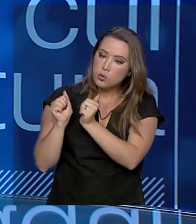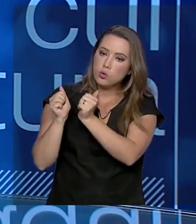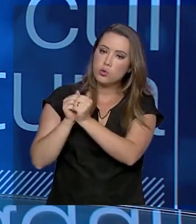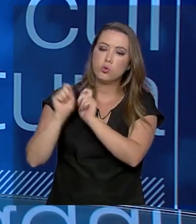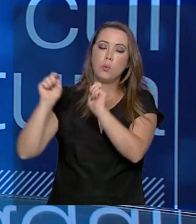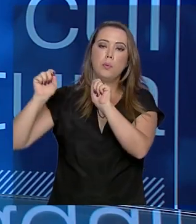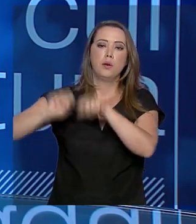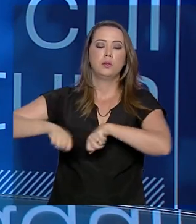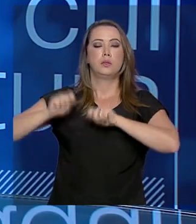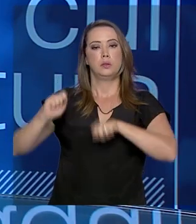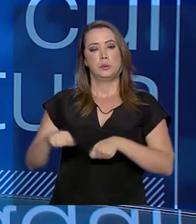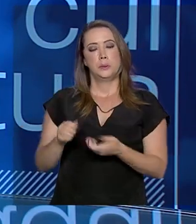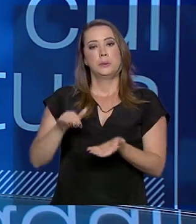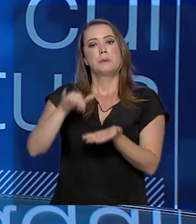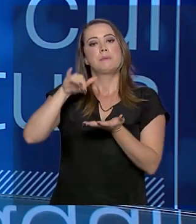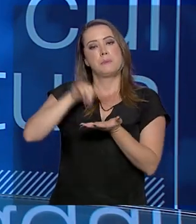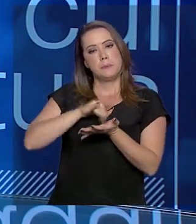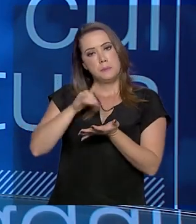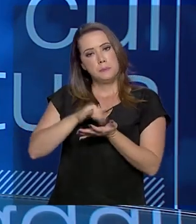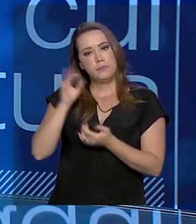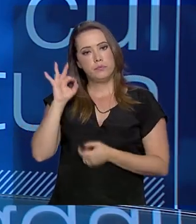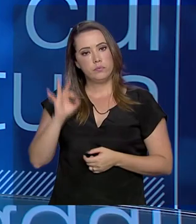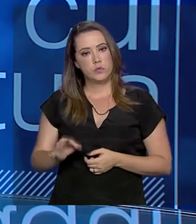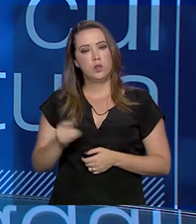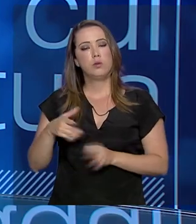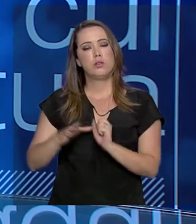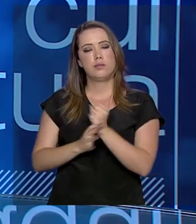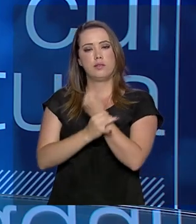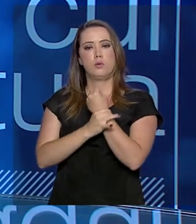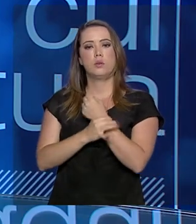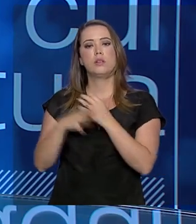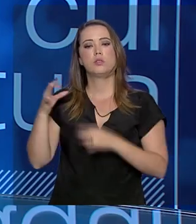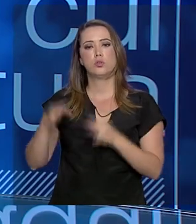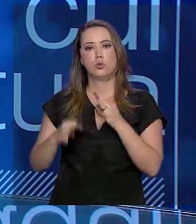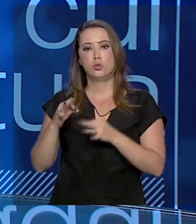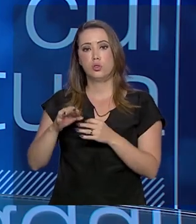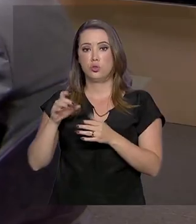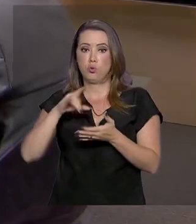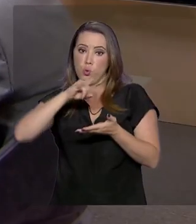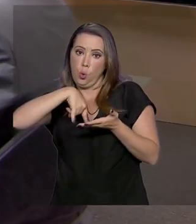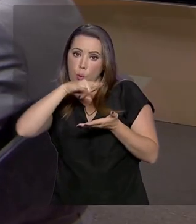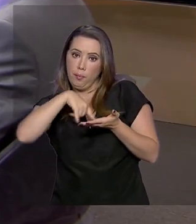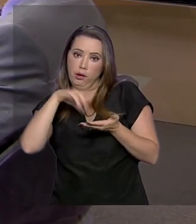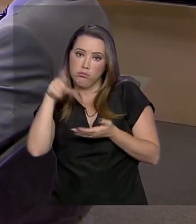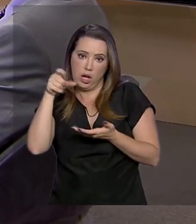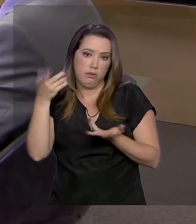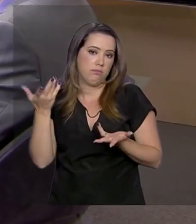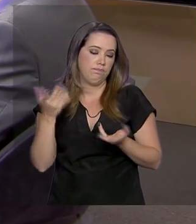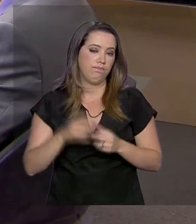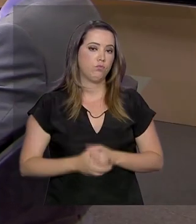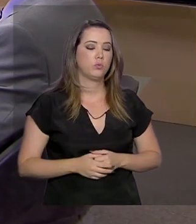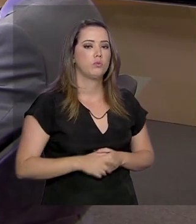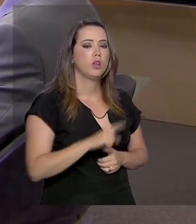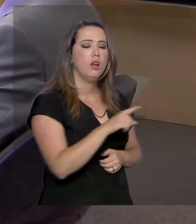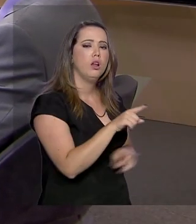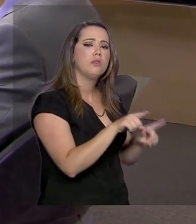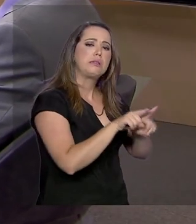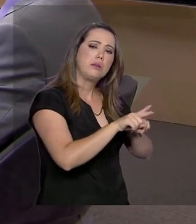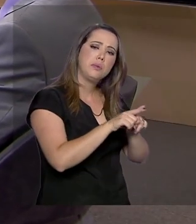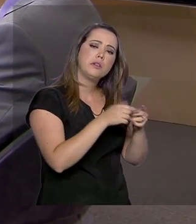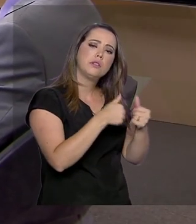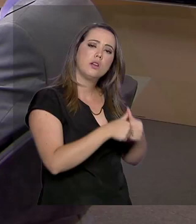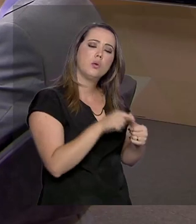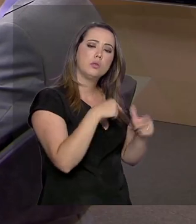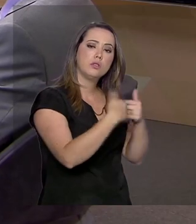possa formalizar a sua atividade e ter a sua segurança jurídica com a sua carteirinha. Agora, vocês também estão trabalhando para reestruturar o